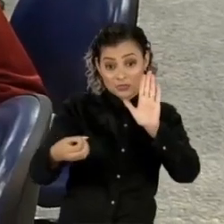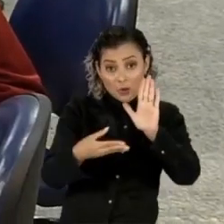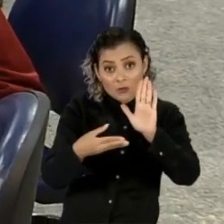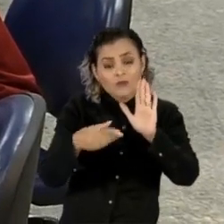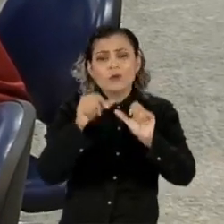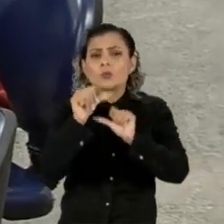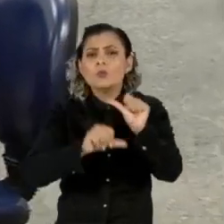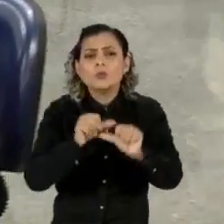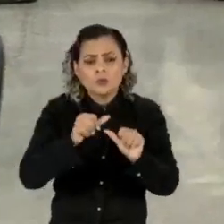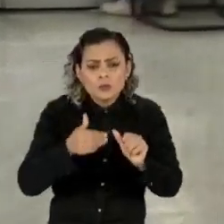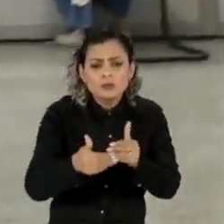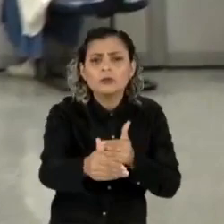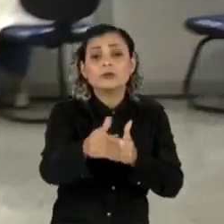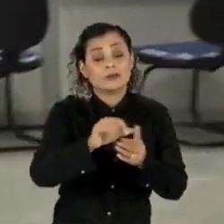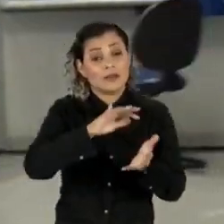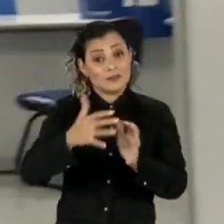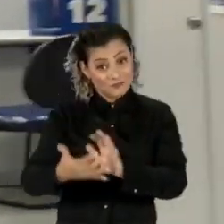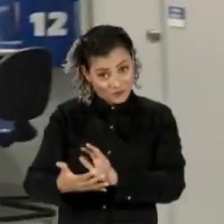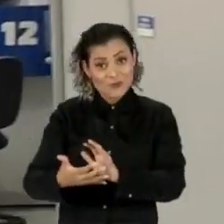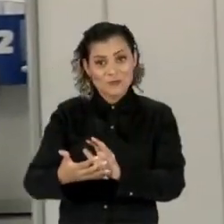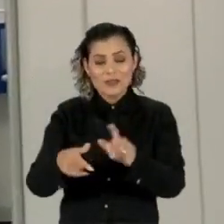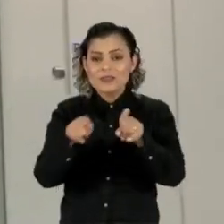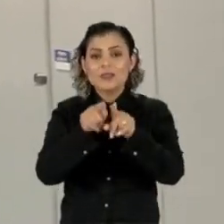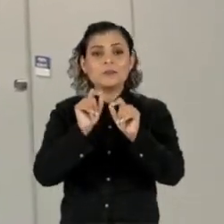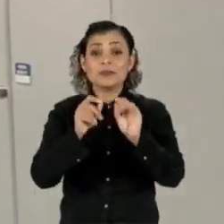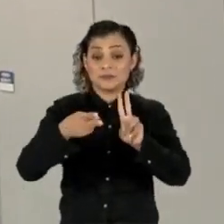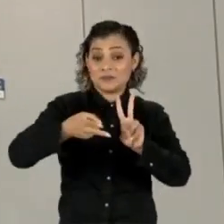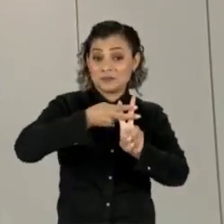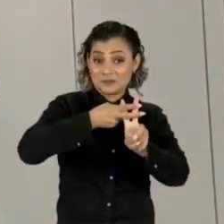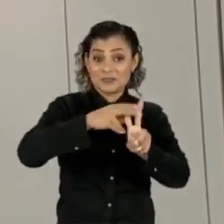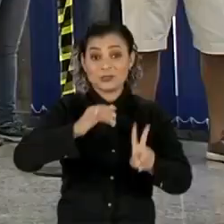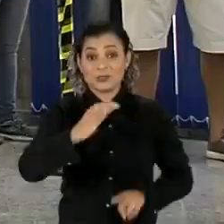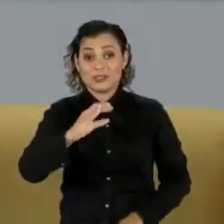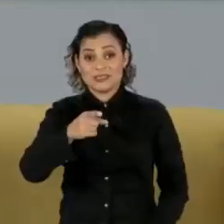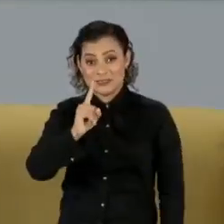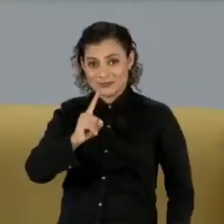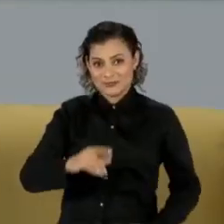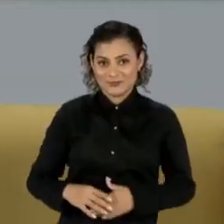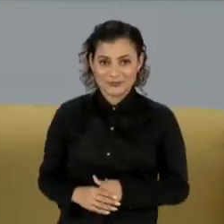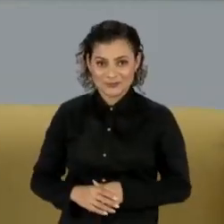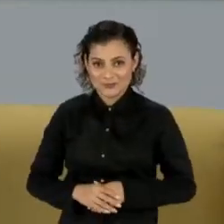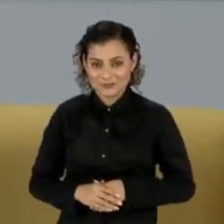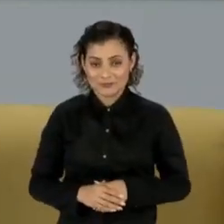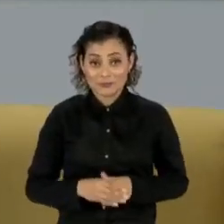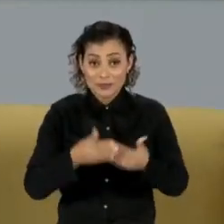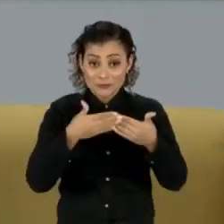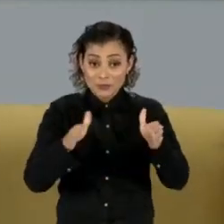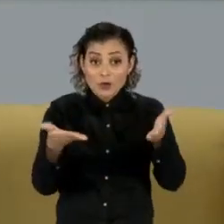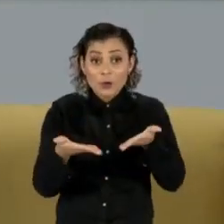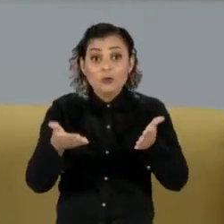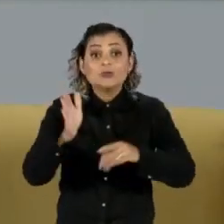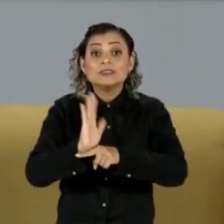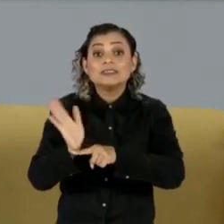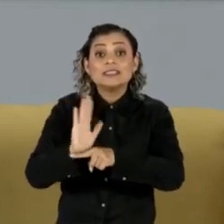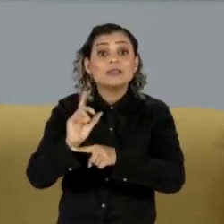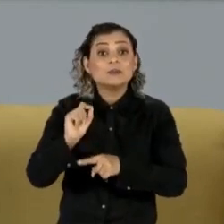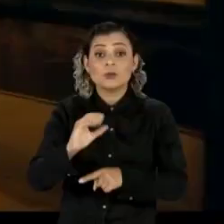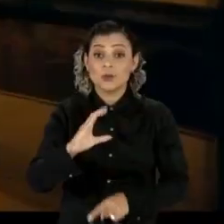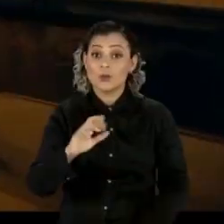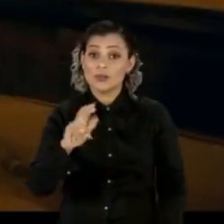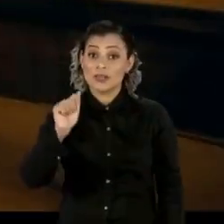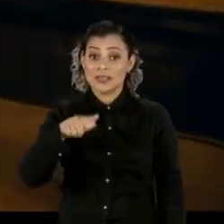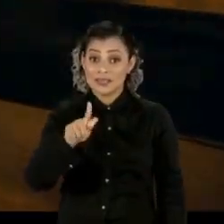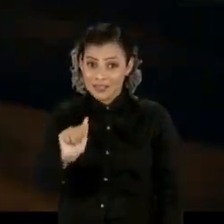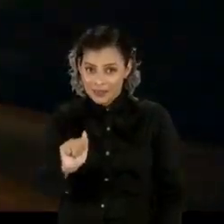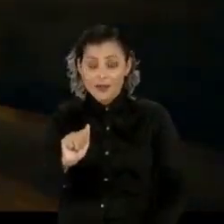muda a partir da aprovação da reforma utilizando a hashtag JC1. Estrega hoje nos cinemas o filme Coringa. O